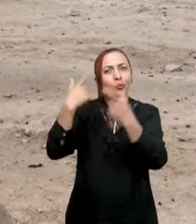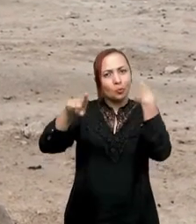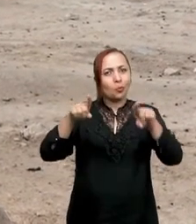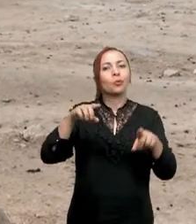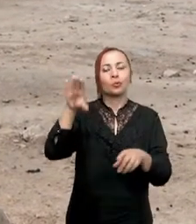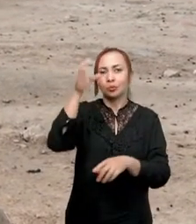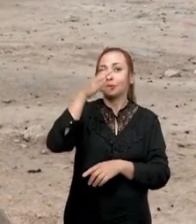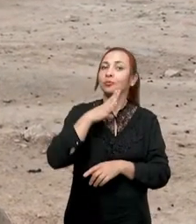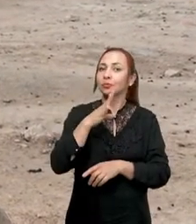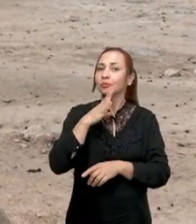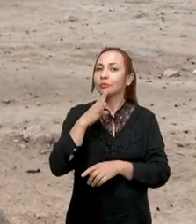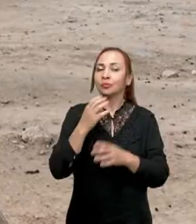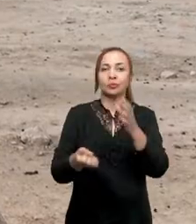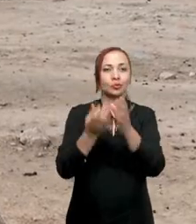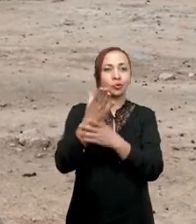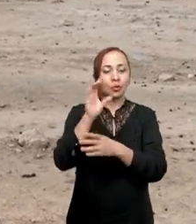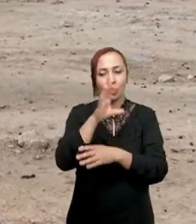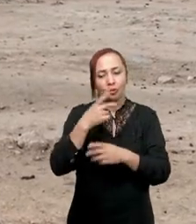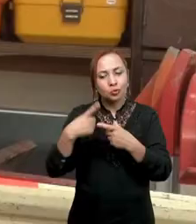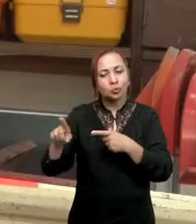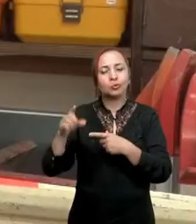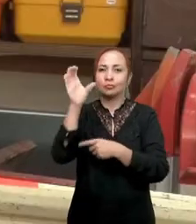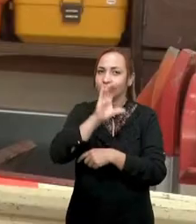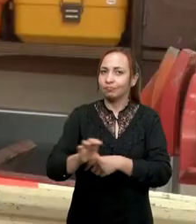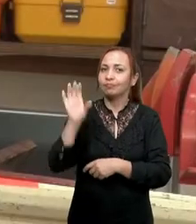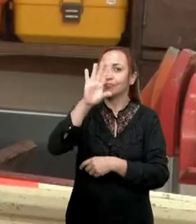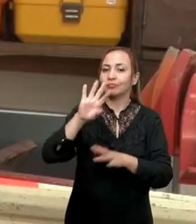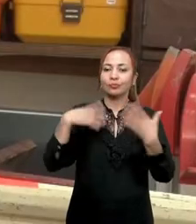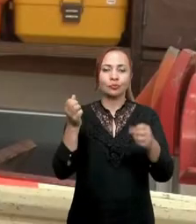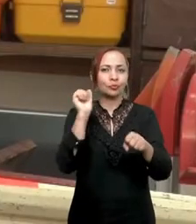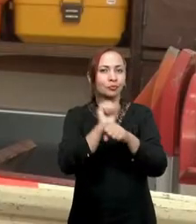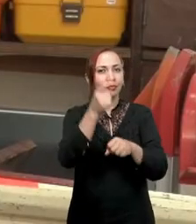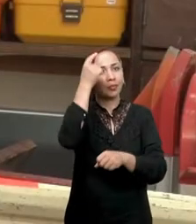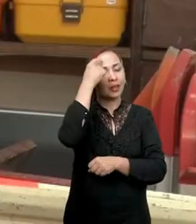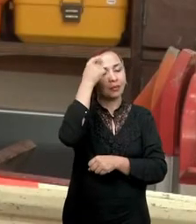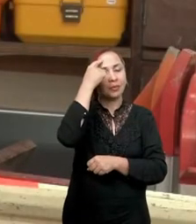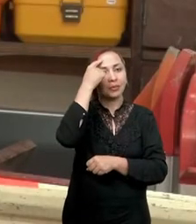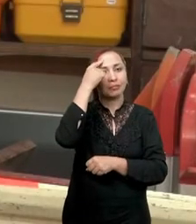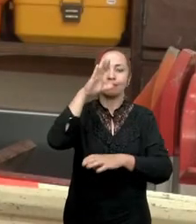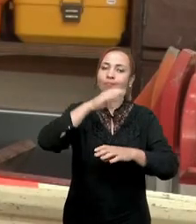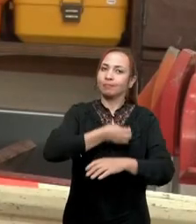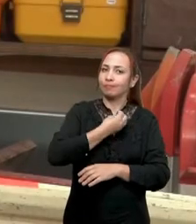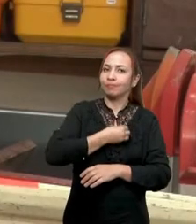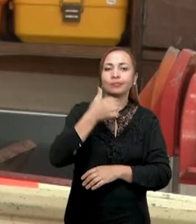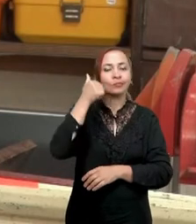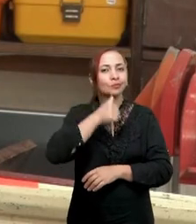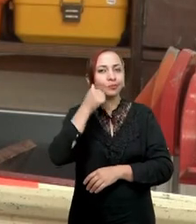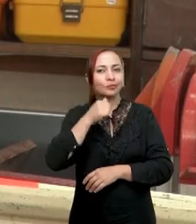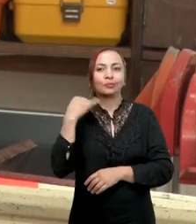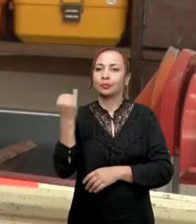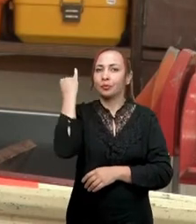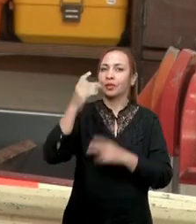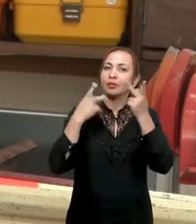oriundos de outras regiões. Quando a gente parar para pensar na situação das mulheres, é necessário ressaltar